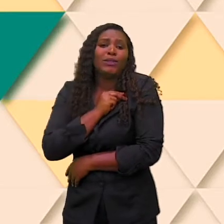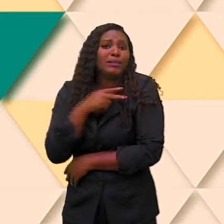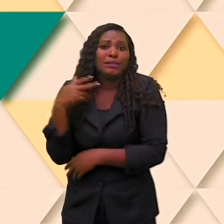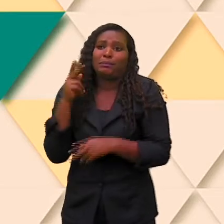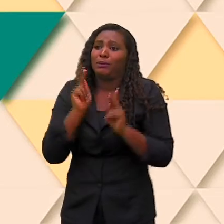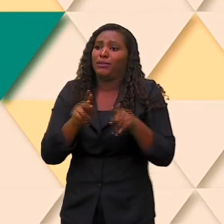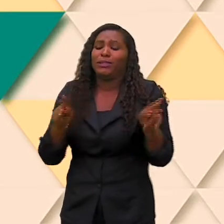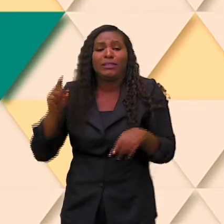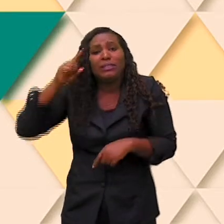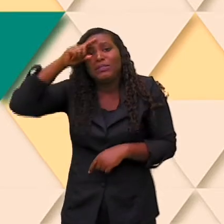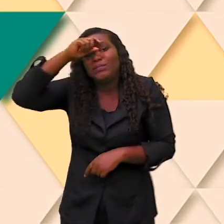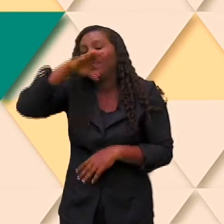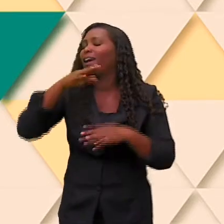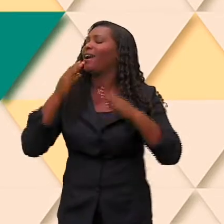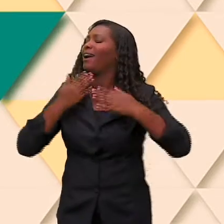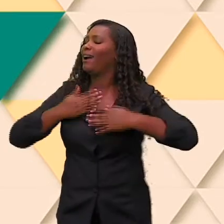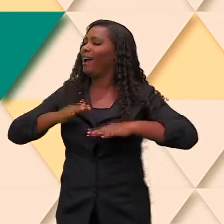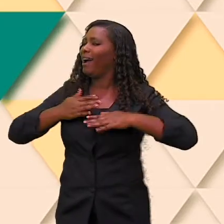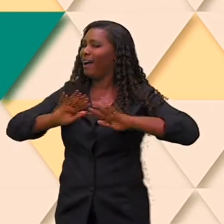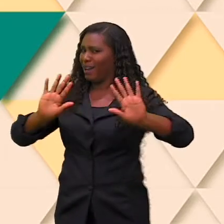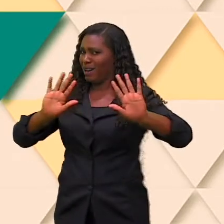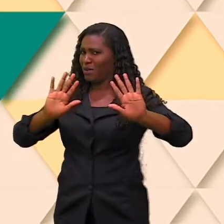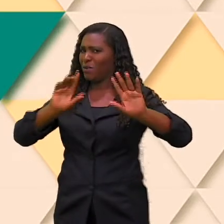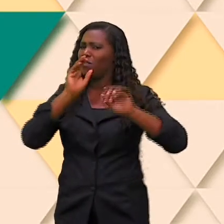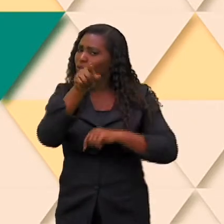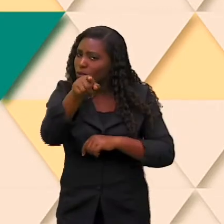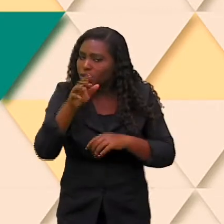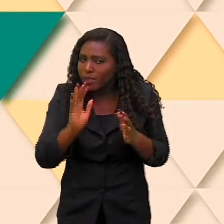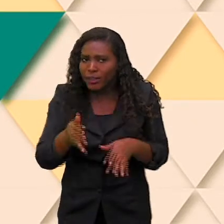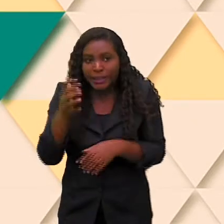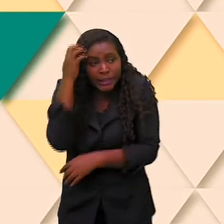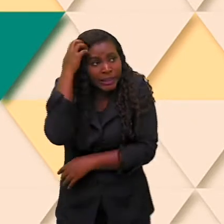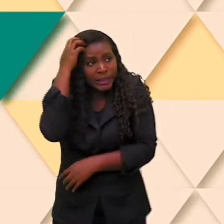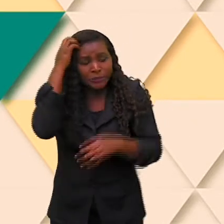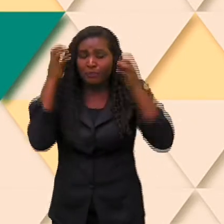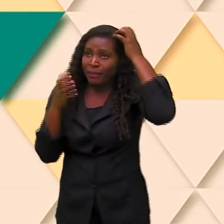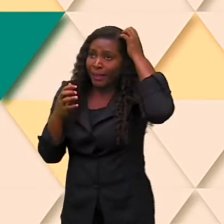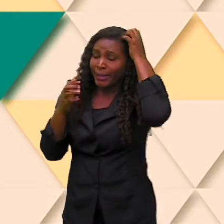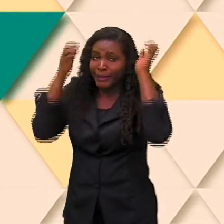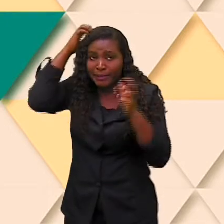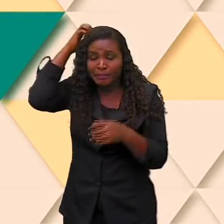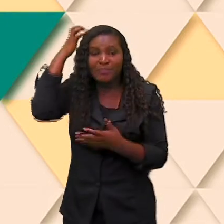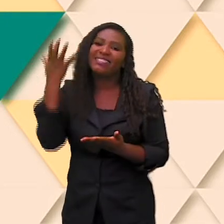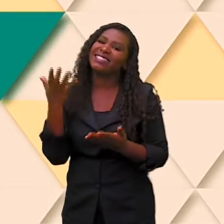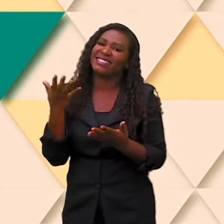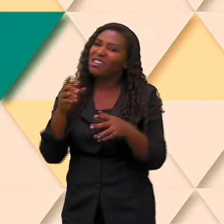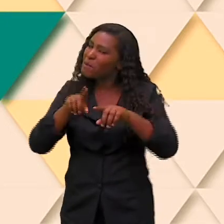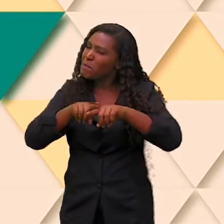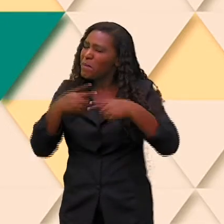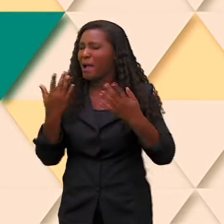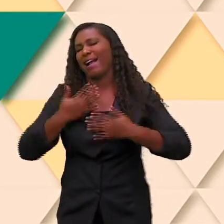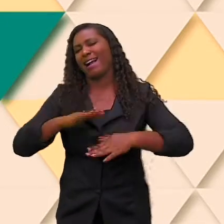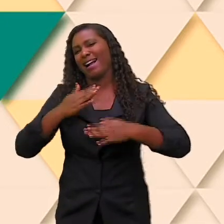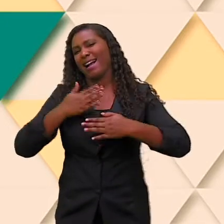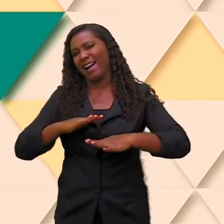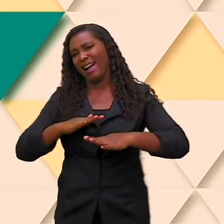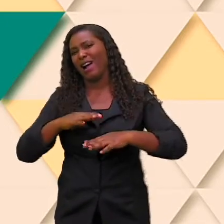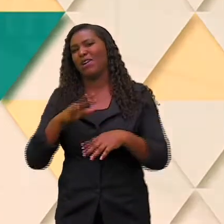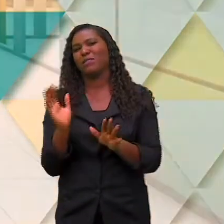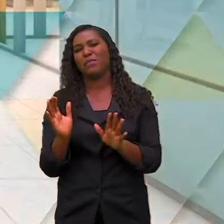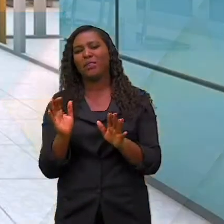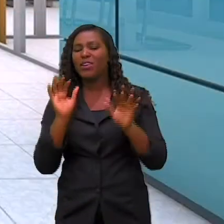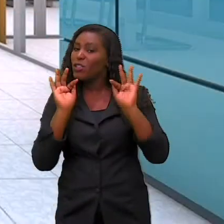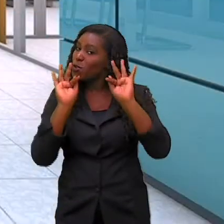não é difícil, não. Quem já coçou a cabeça aí? Calma, que no final dá tudo certo. Vamos de exemplos que vocês